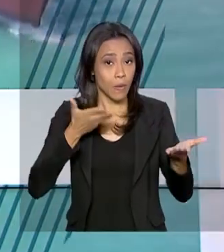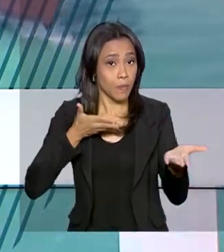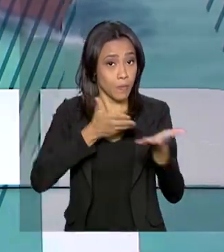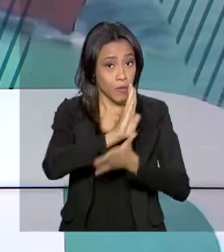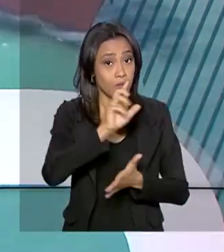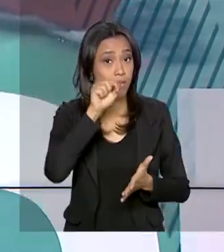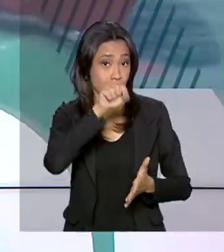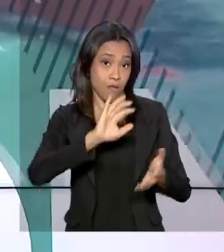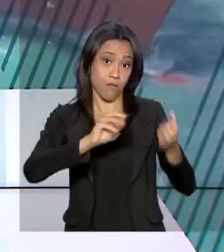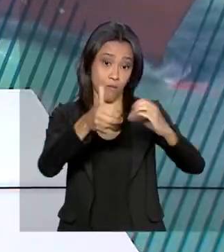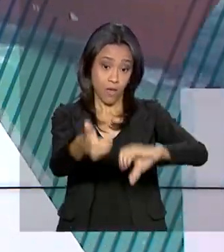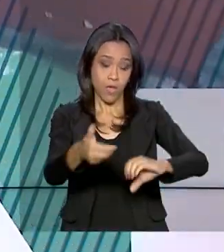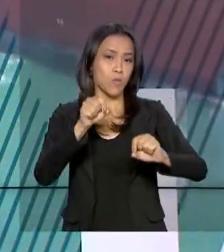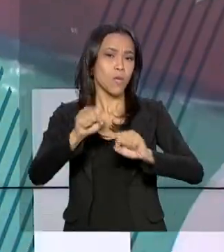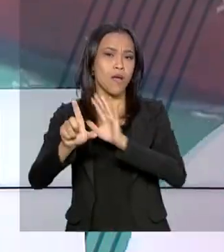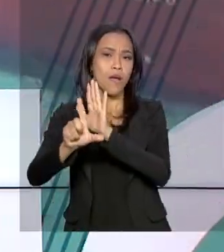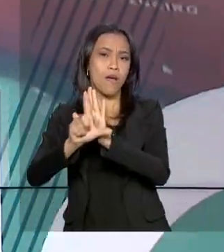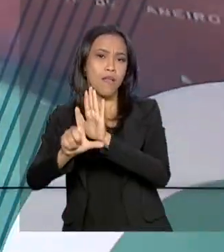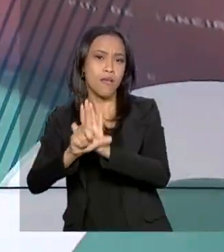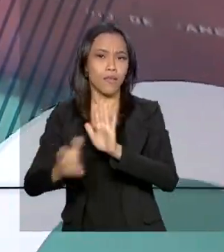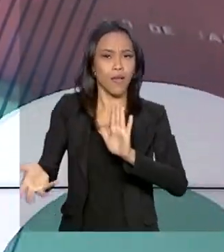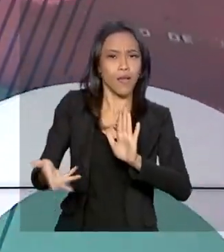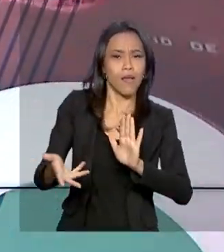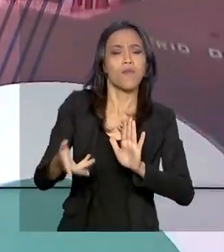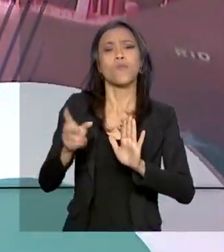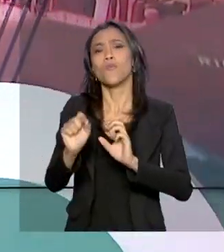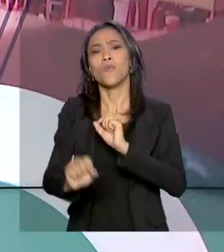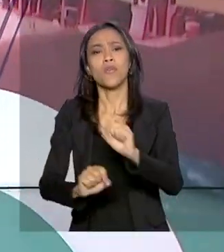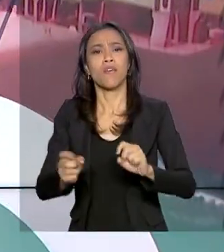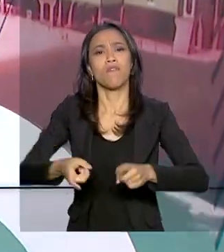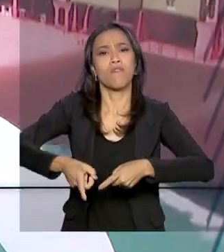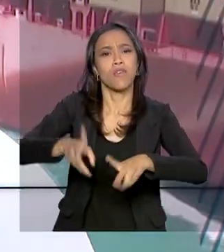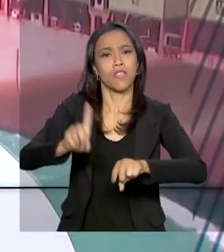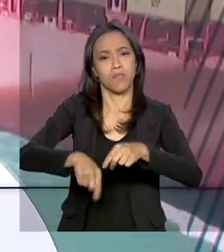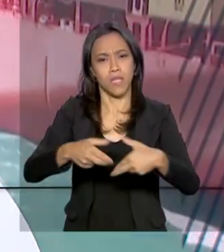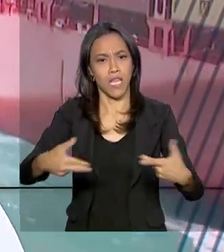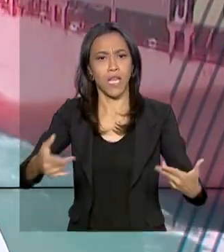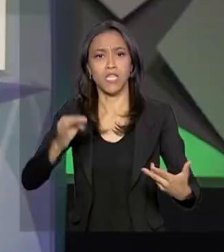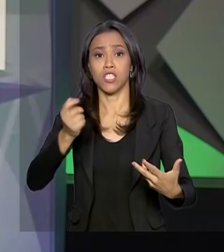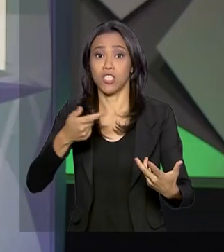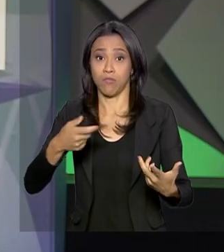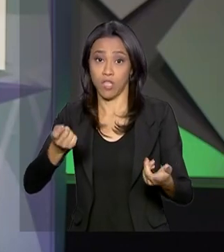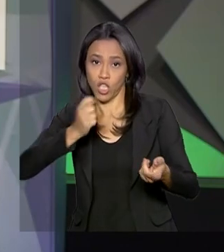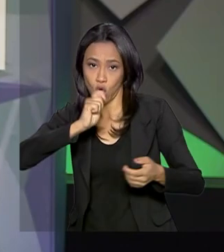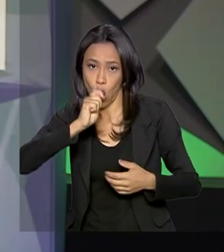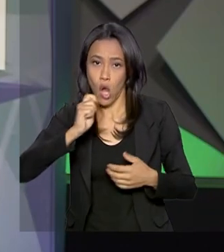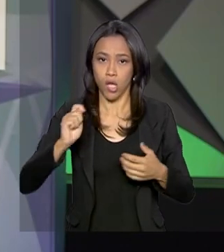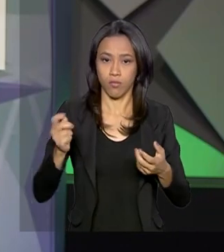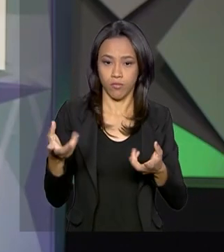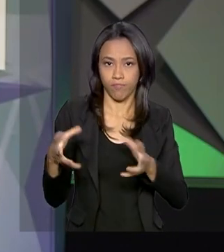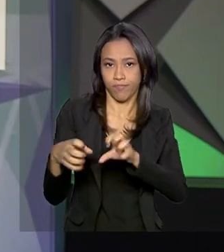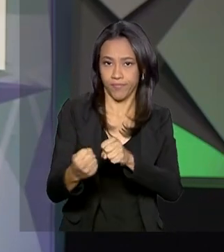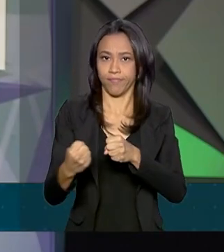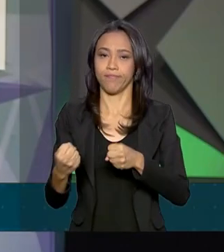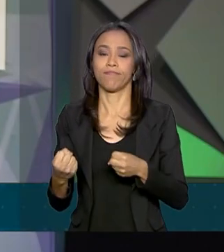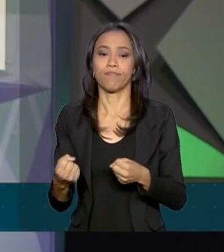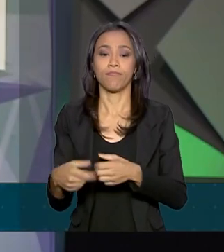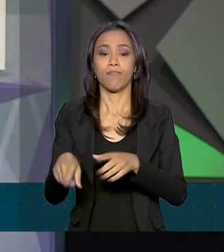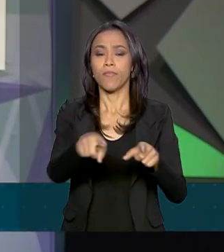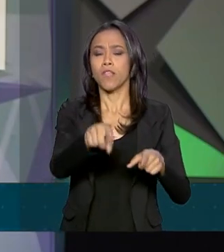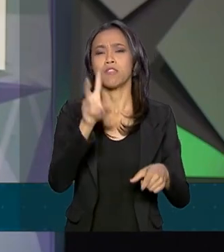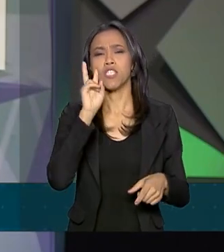Congresso da lei que dá agilidade na venda de bens de traficantes. Quem já não passou em pátios de